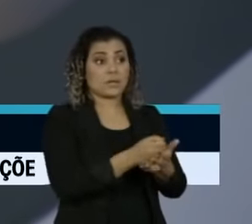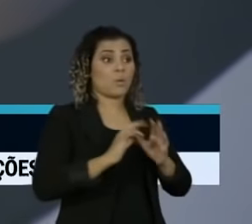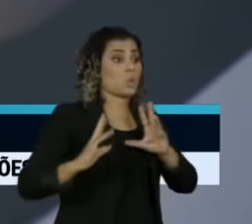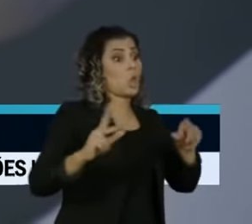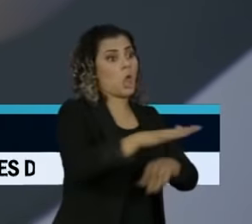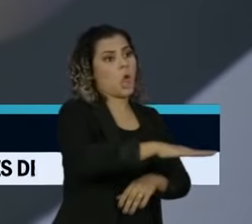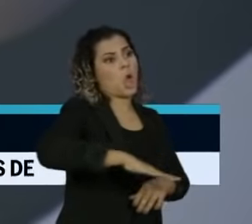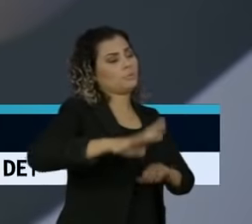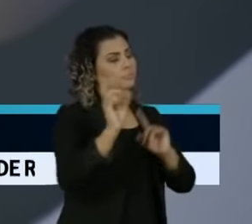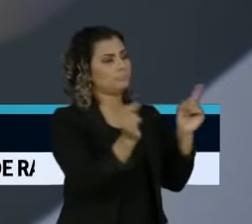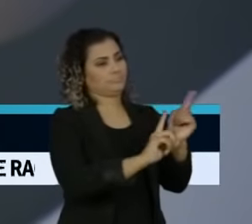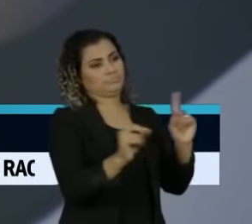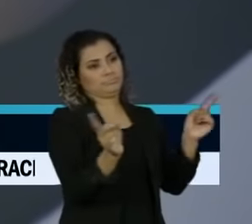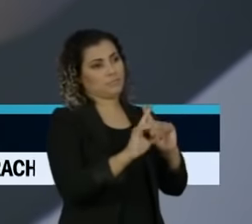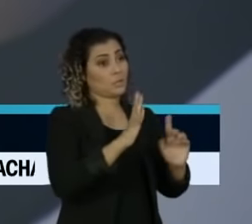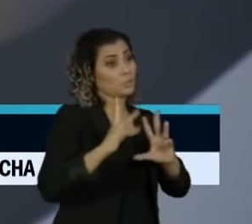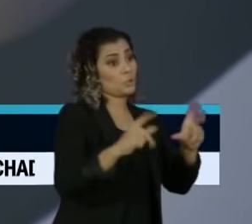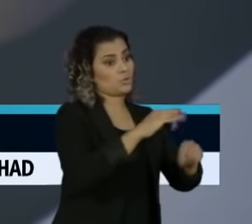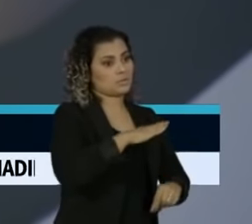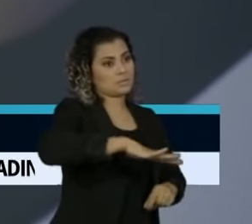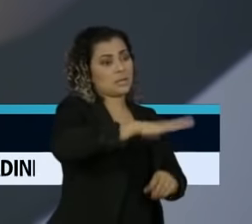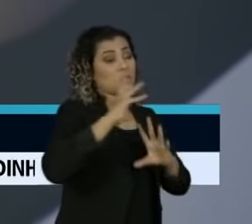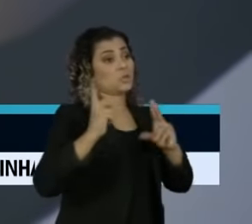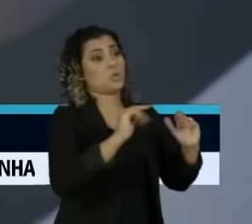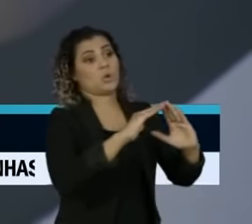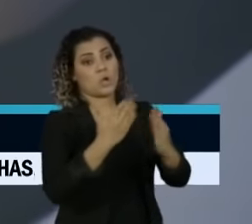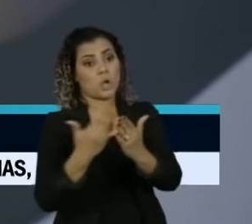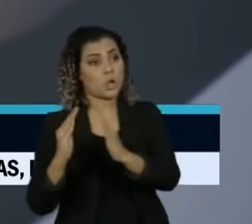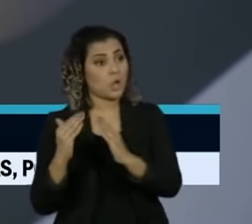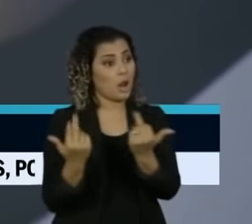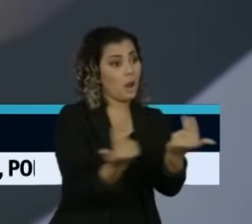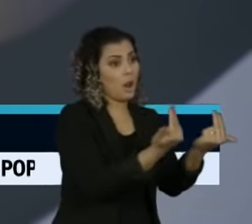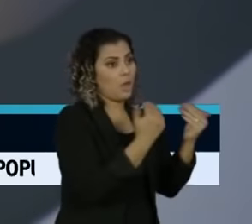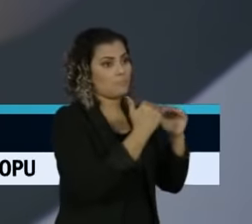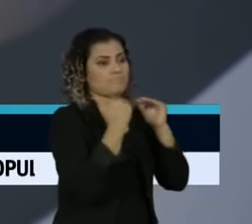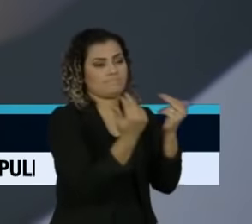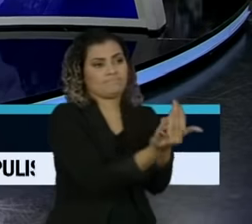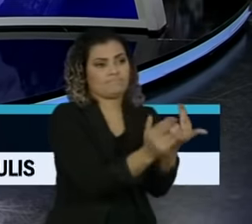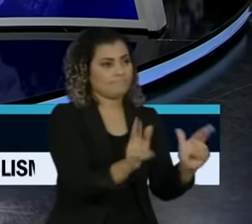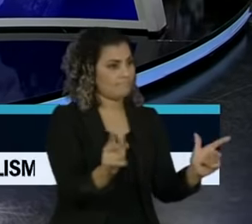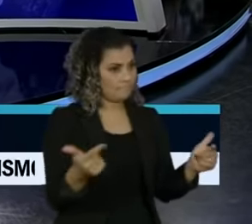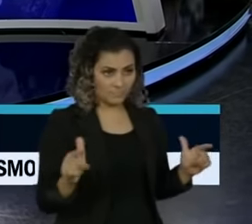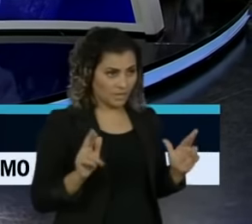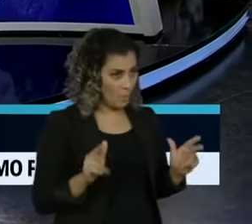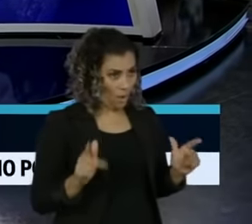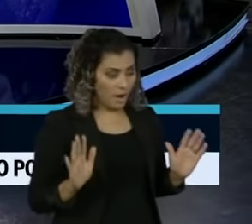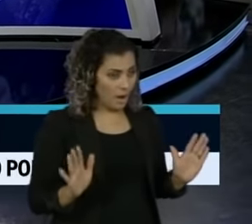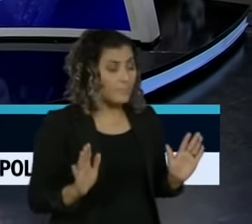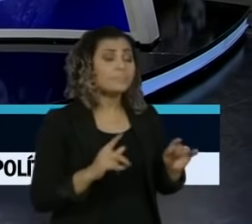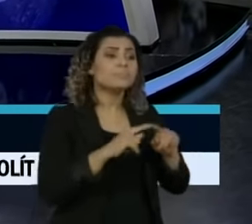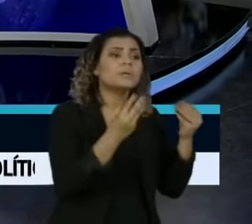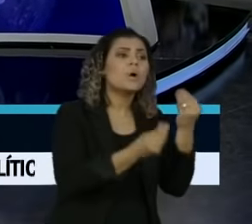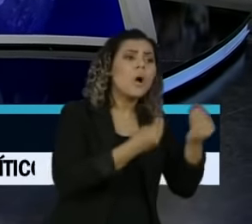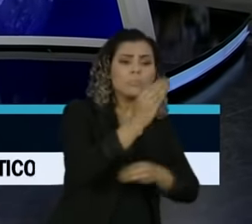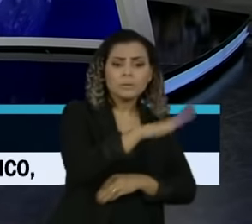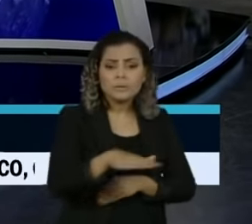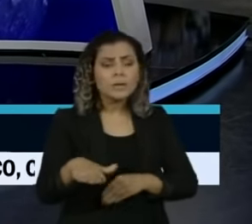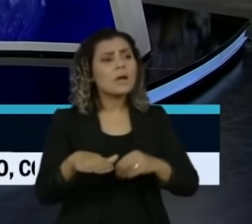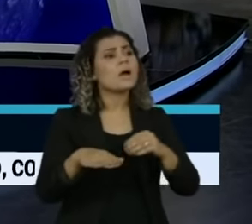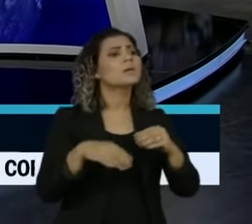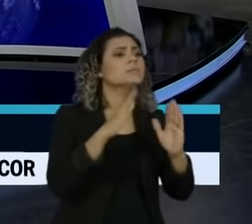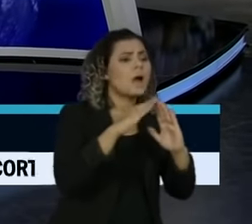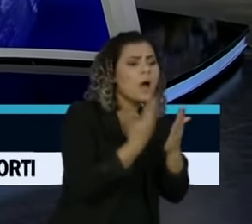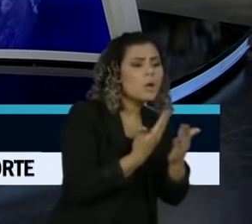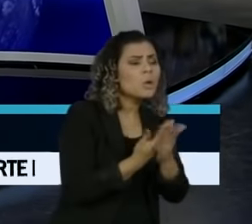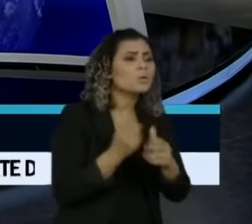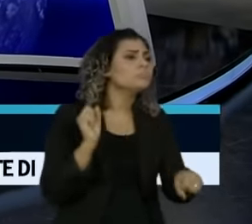decisão que vale para todas as cidades, para todas as escolas da mesma maneira. Como é que essas crianças, esses estudantes vão à